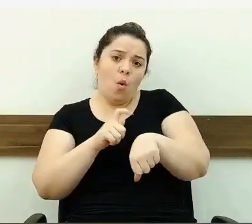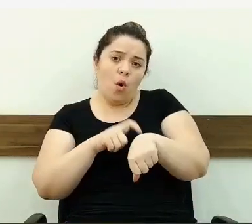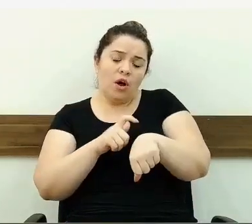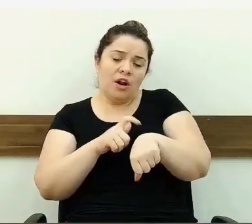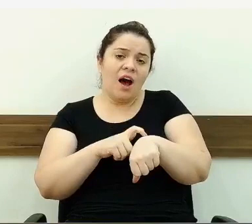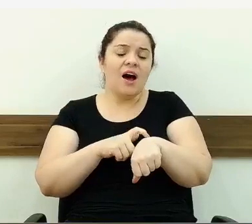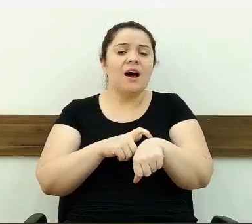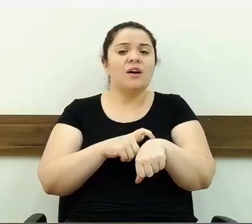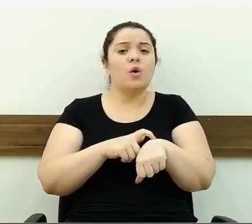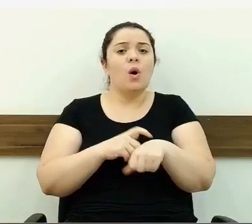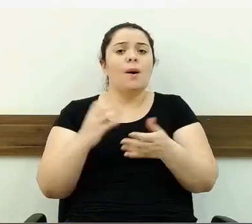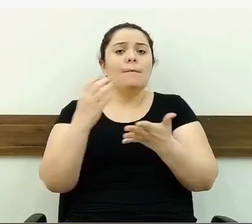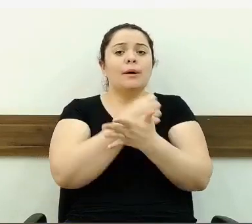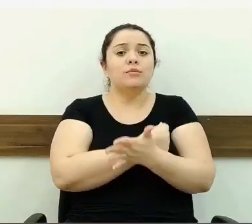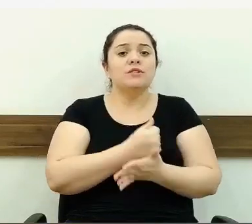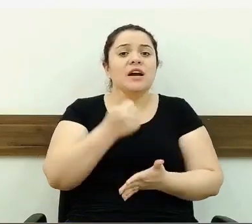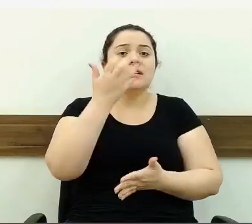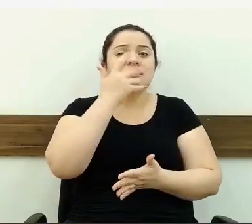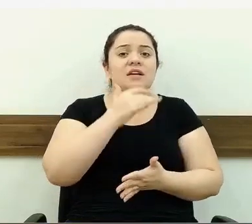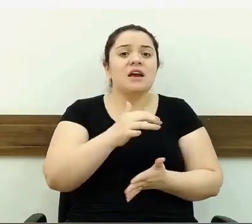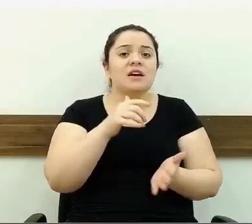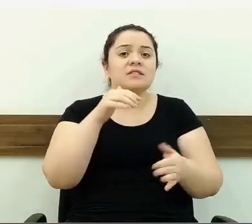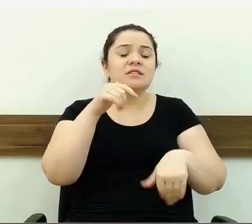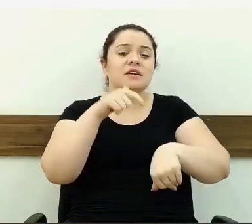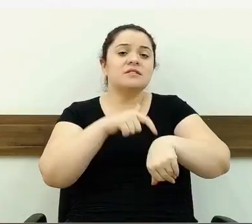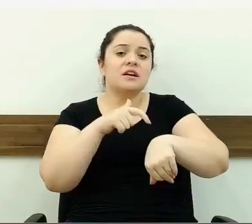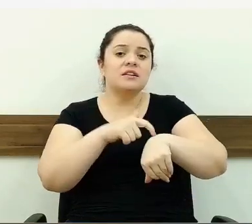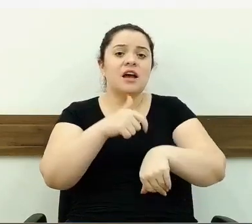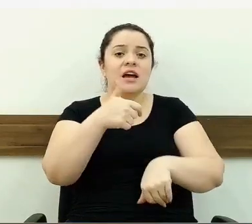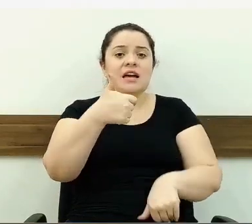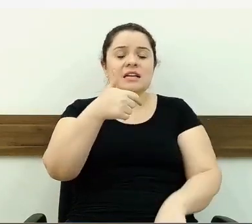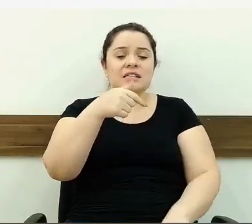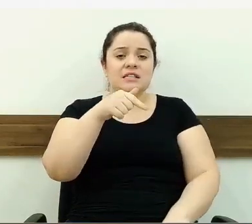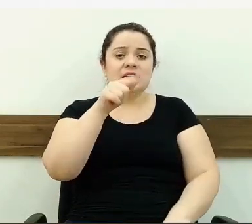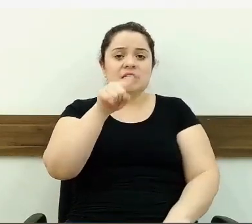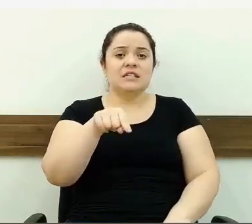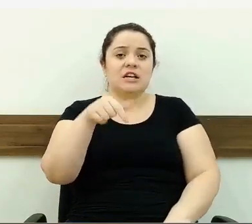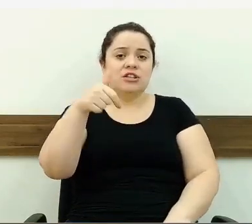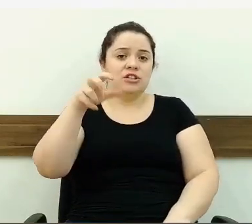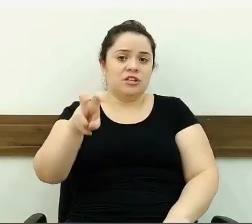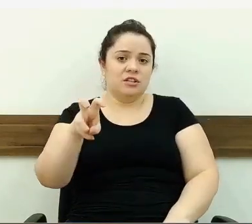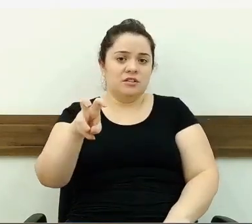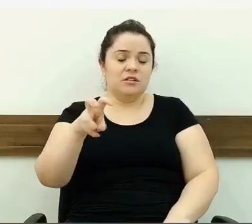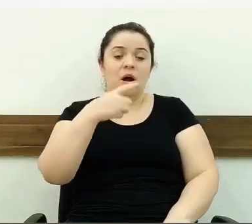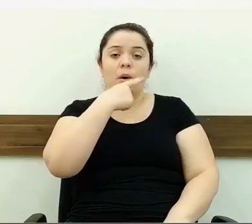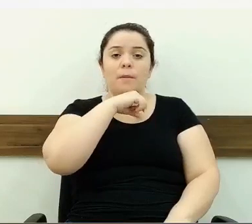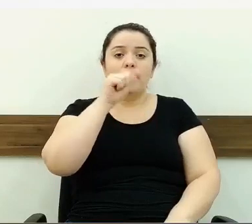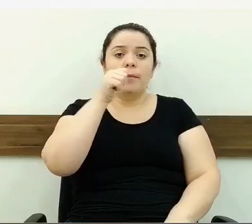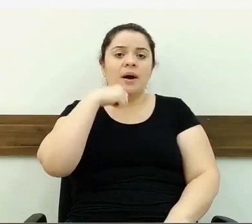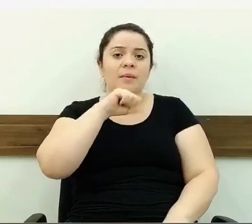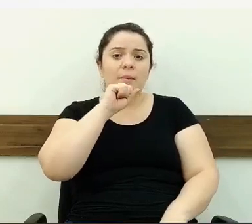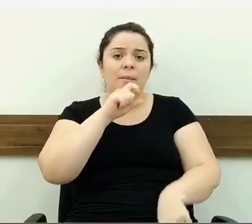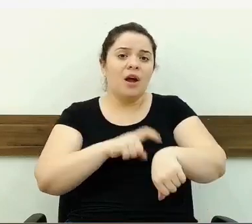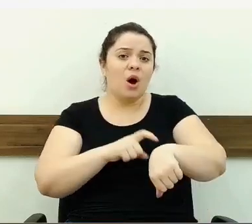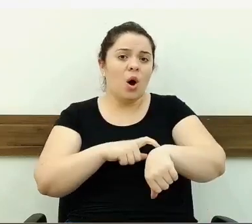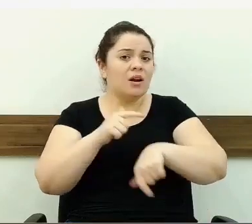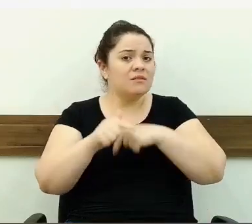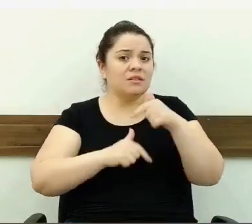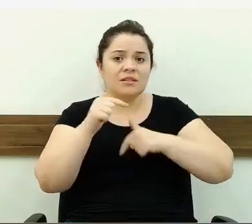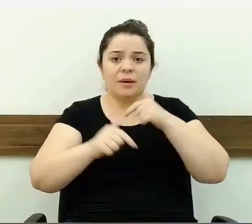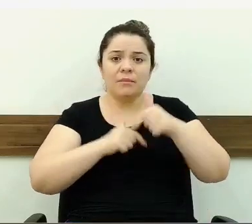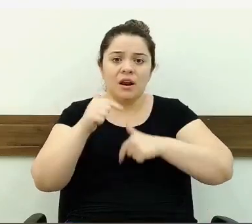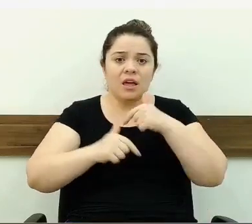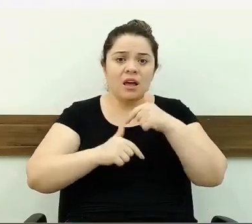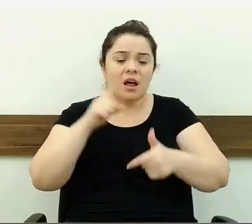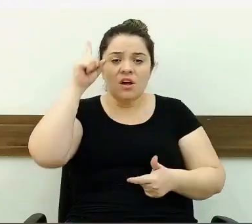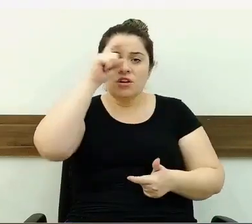crianças é até as 5h15 da tarde. Todas as mães, os pais, estão trabalhando nesse horário. Fica muito difícil para os pais estarem buscando.